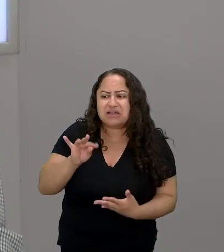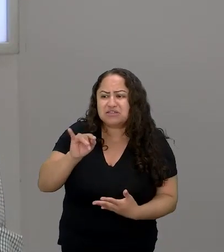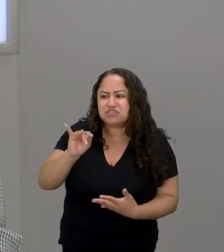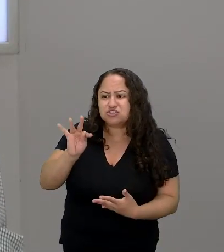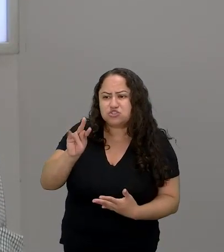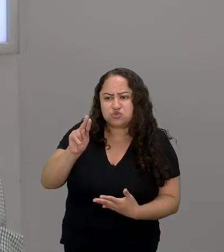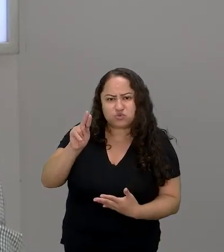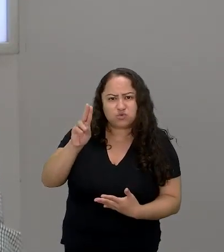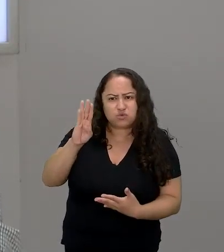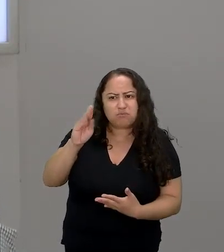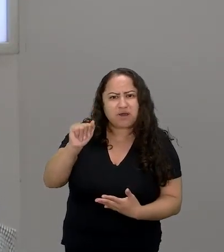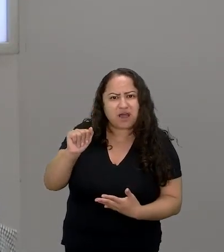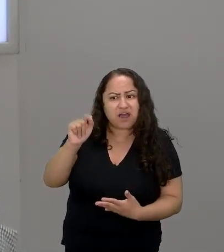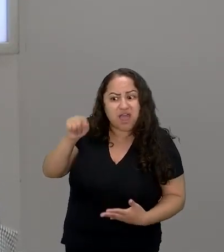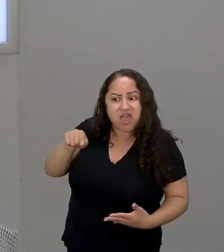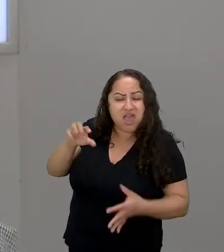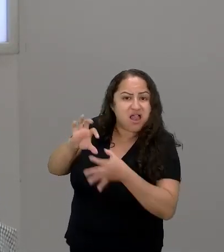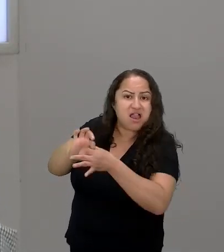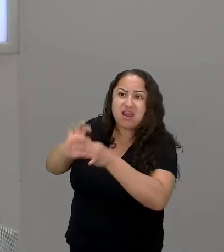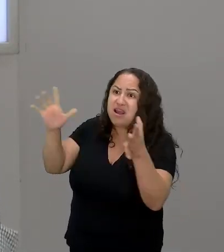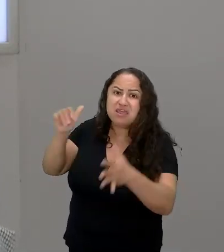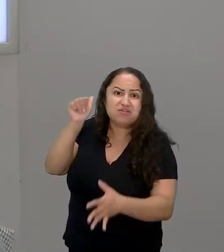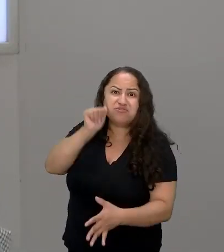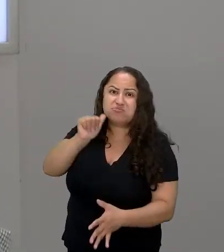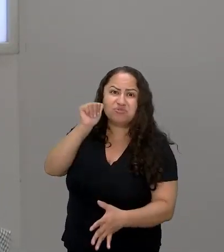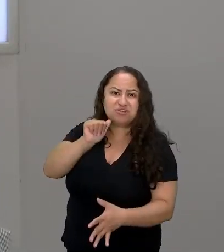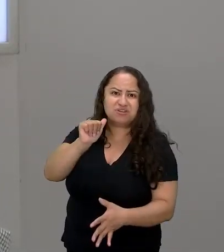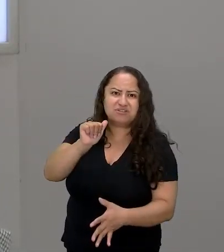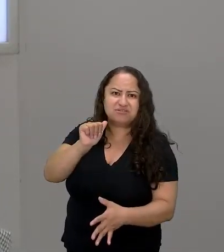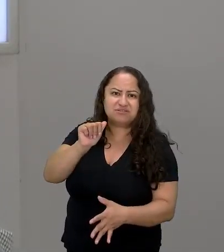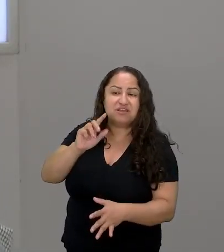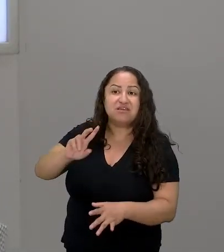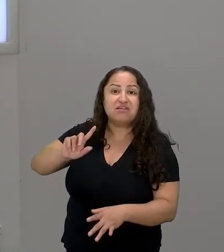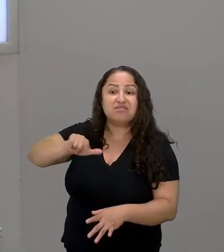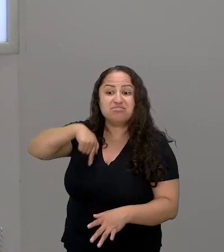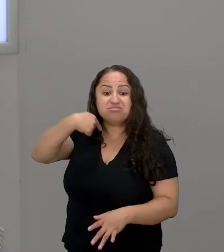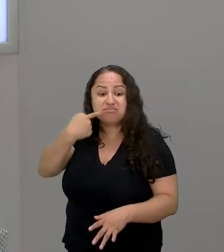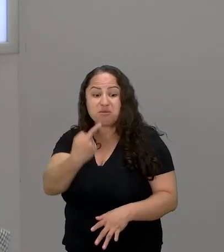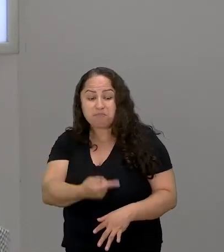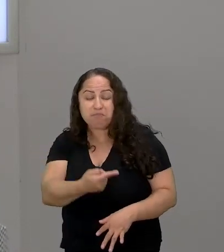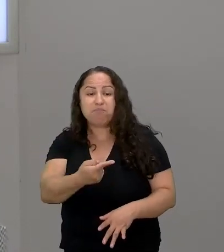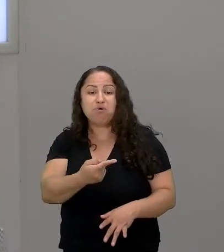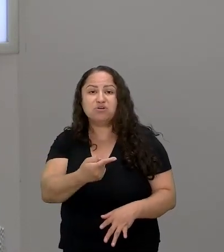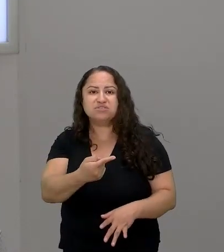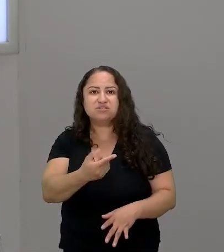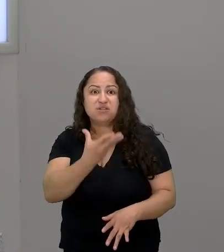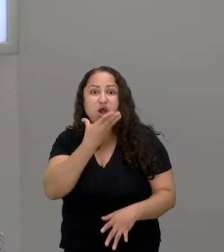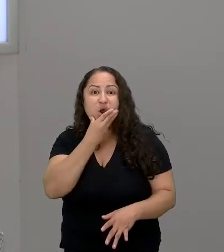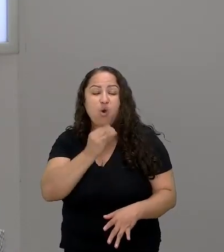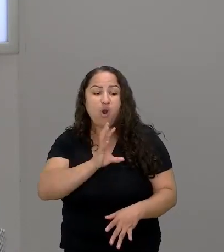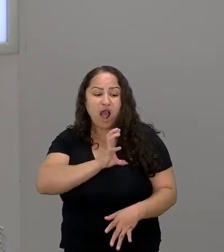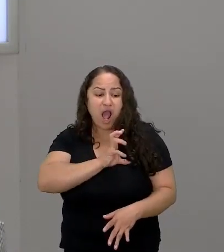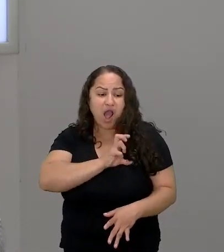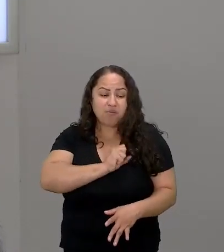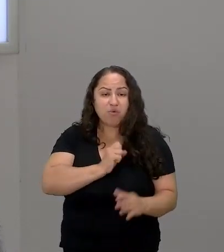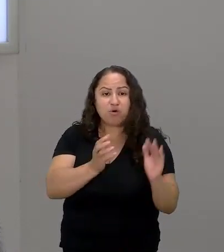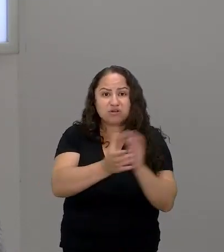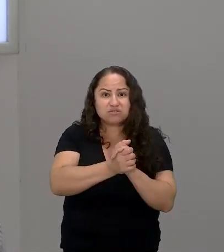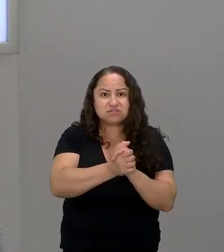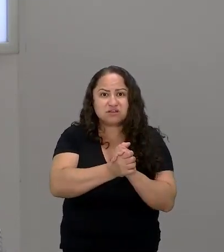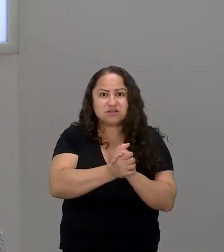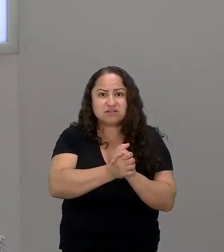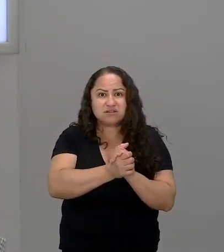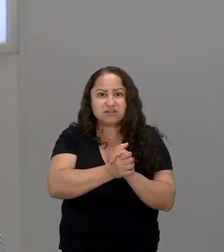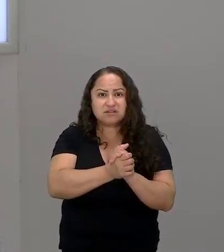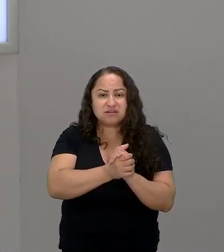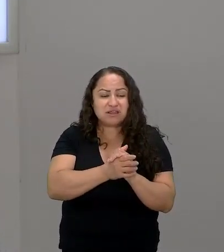era livre né livre e ela se tornou escrava por conta de um amor né com com o